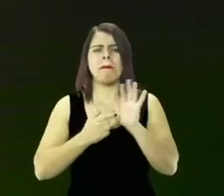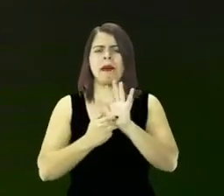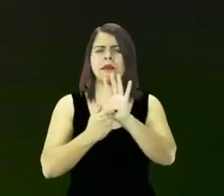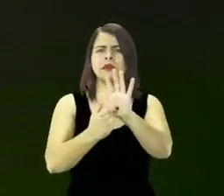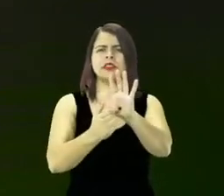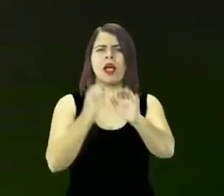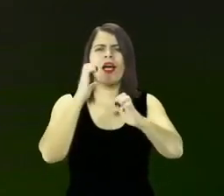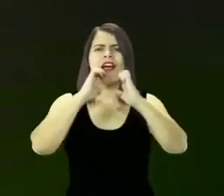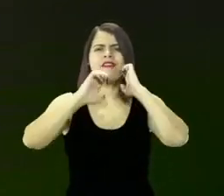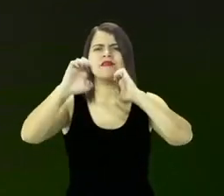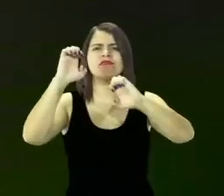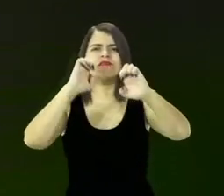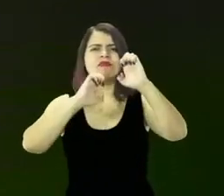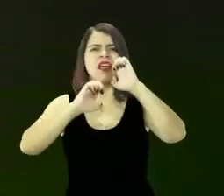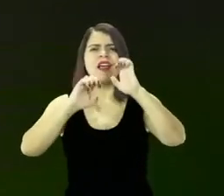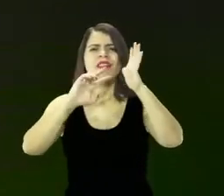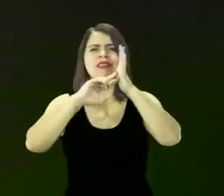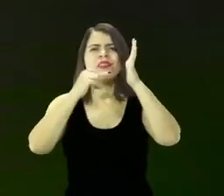boa notícia